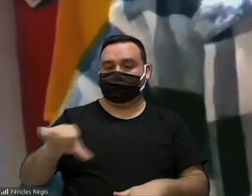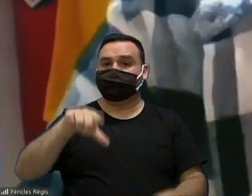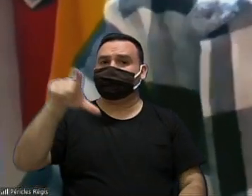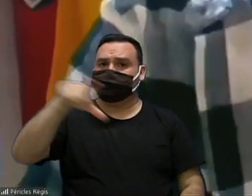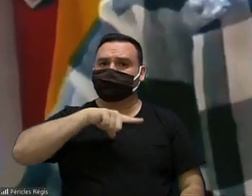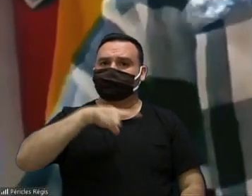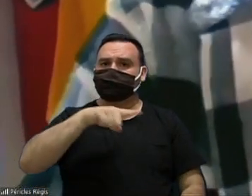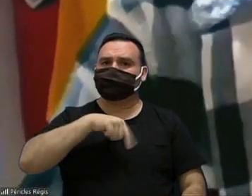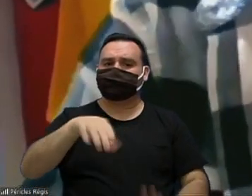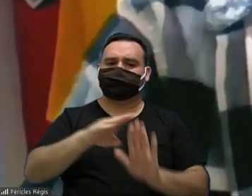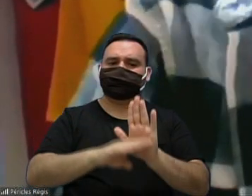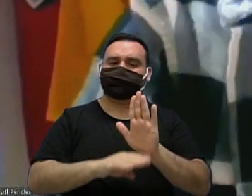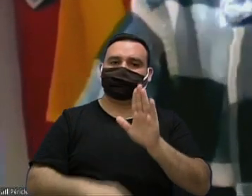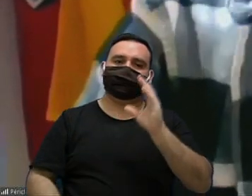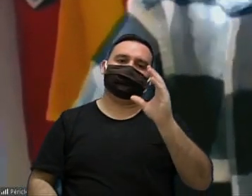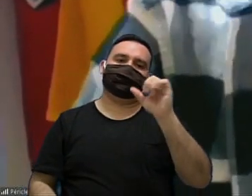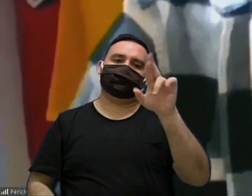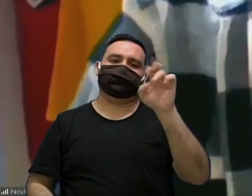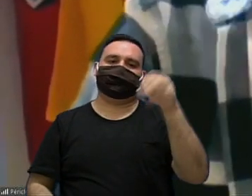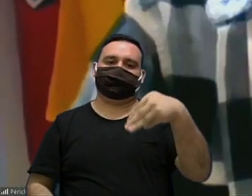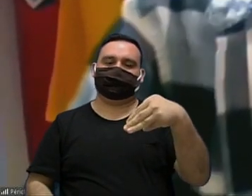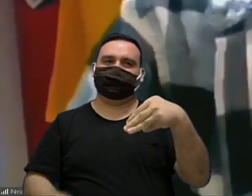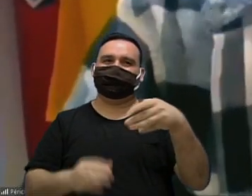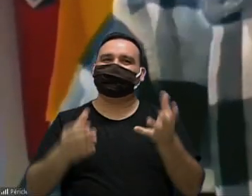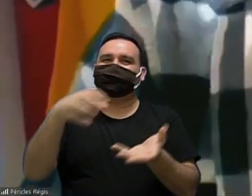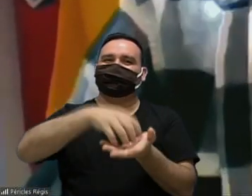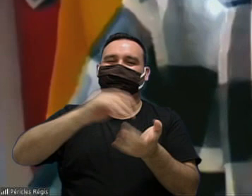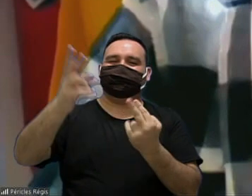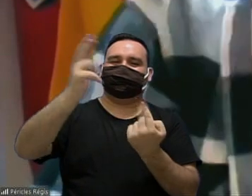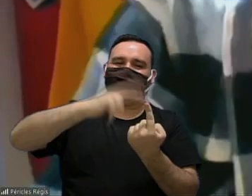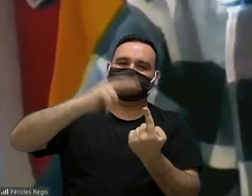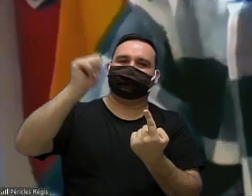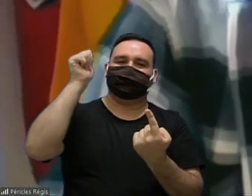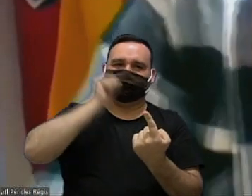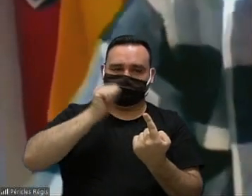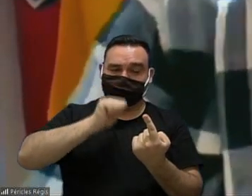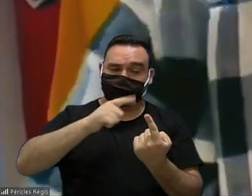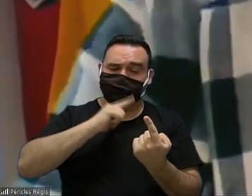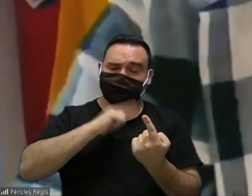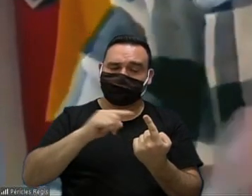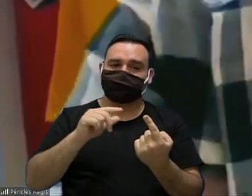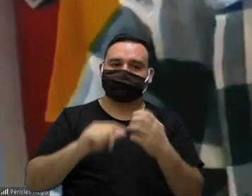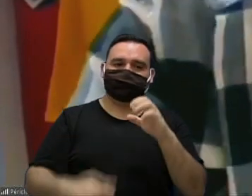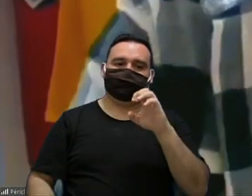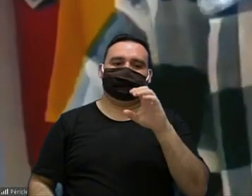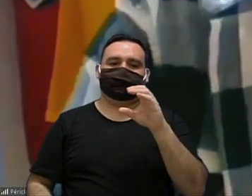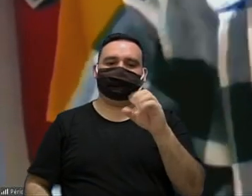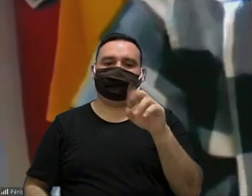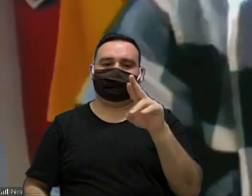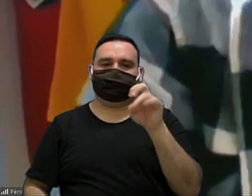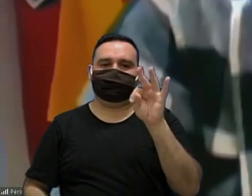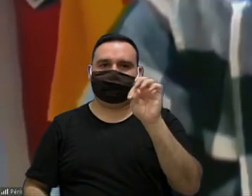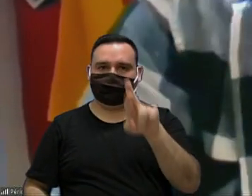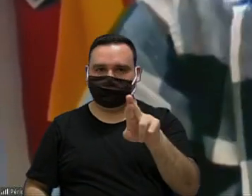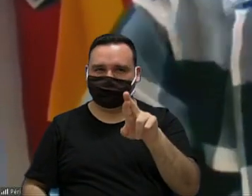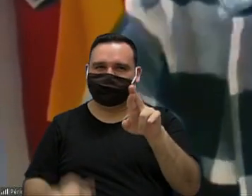já existe esse programa o Serem o Serem ele encaminha para a CDT para o PAT